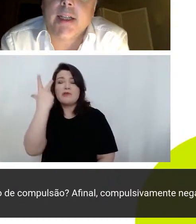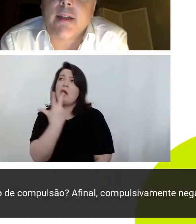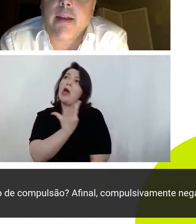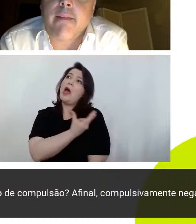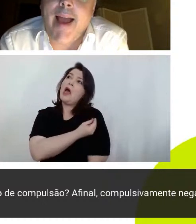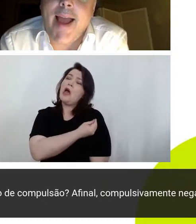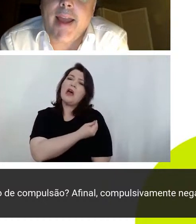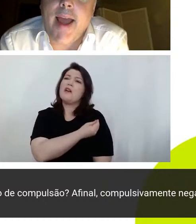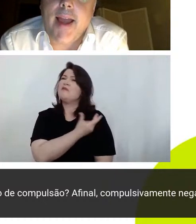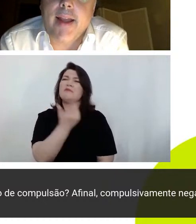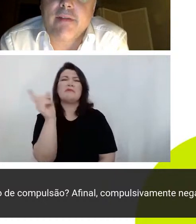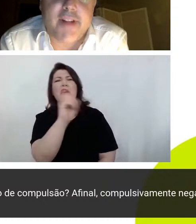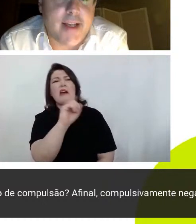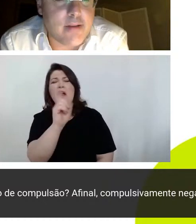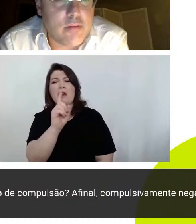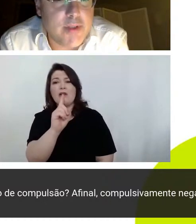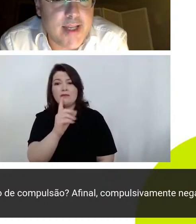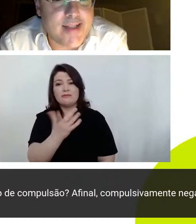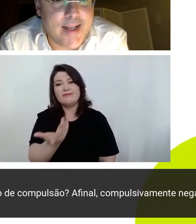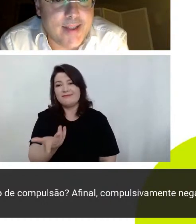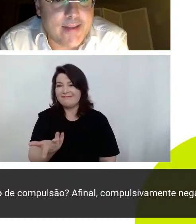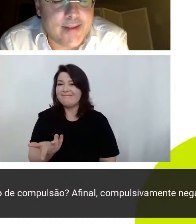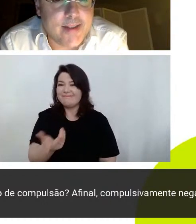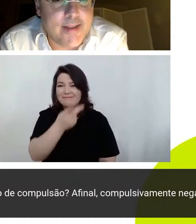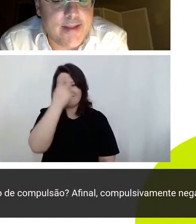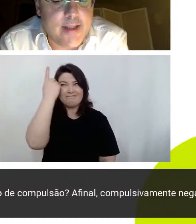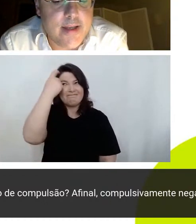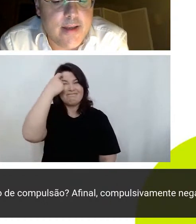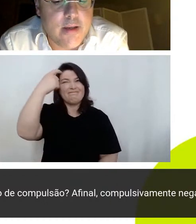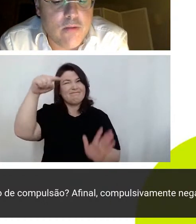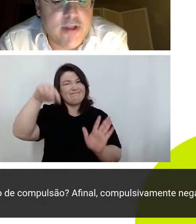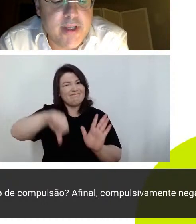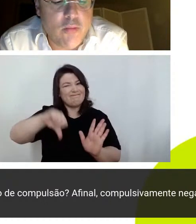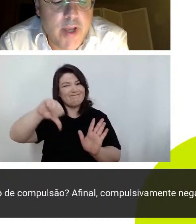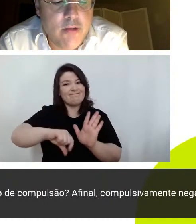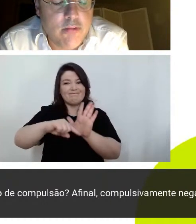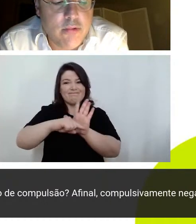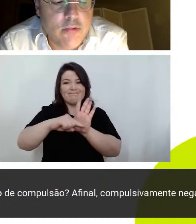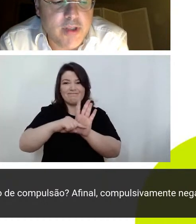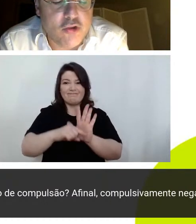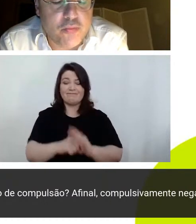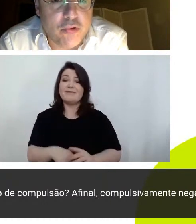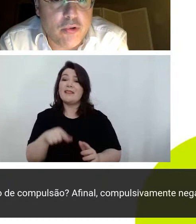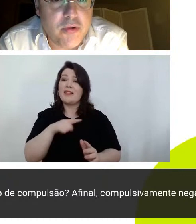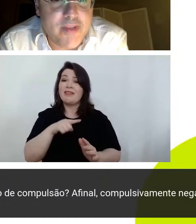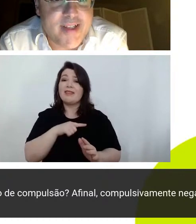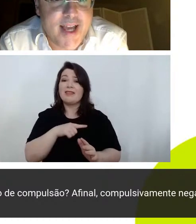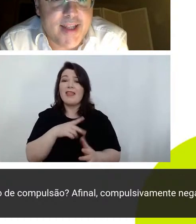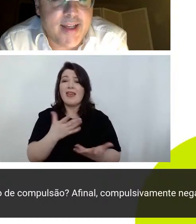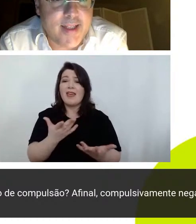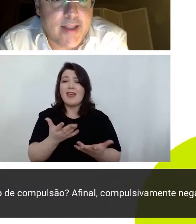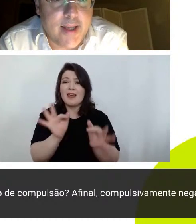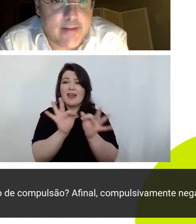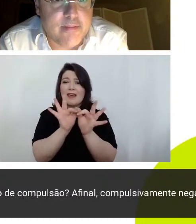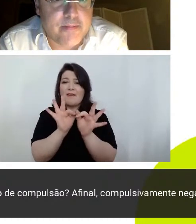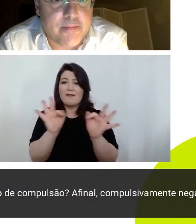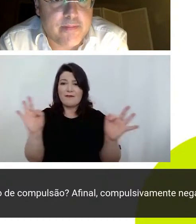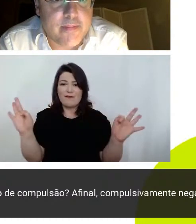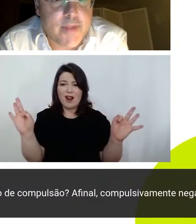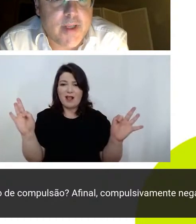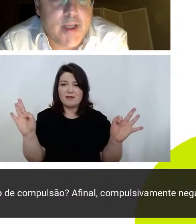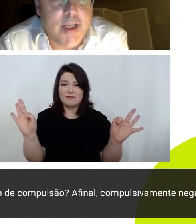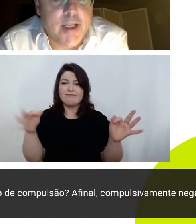há aquela frase do T.S. Eliot ele dizia o ser humano nunca se suportou demasiada realidade